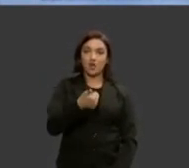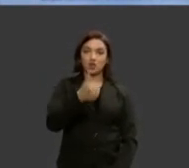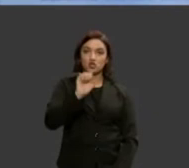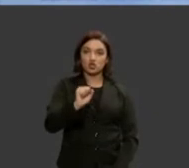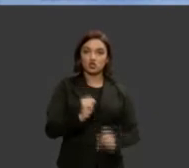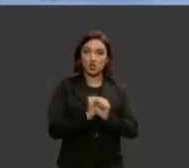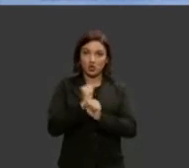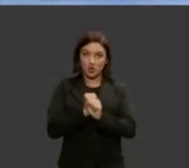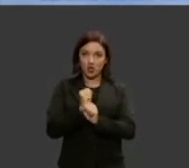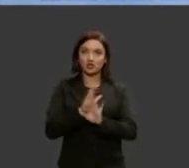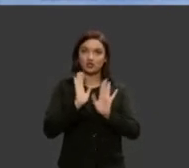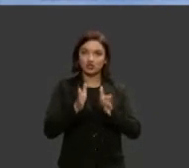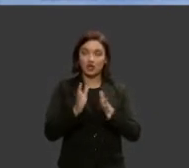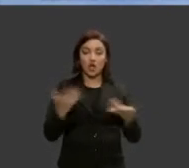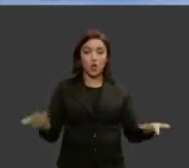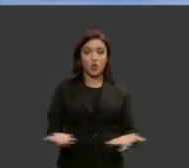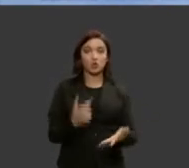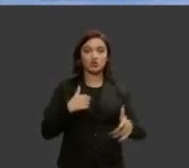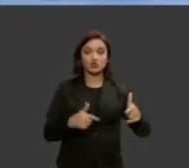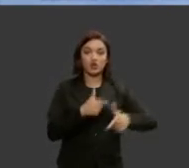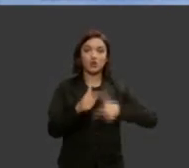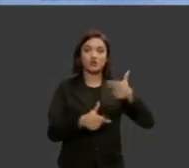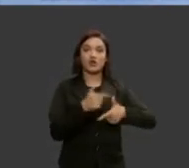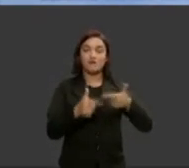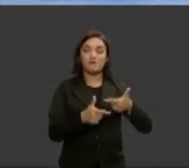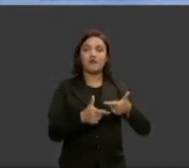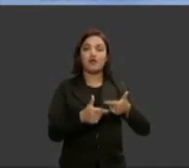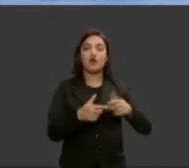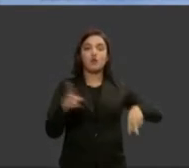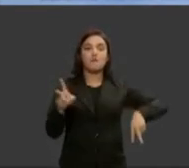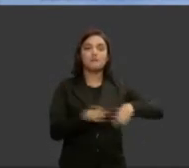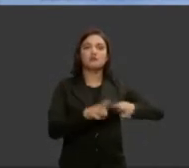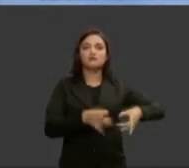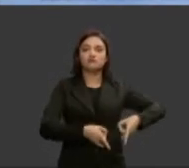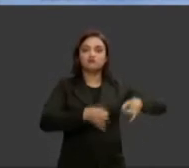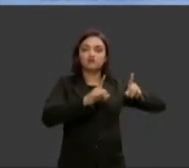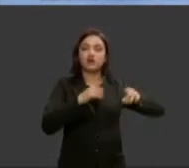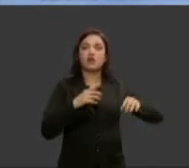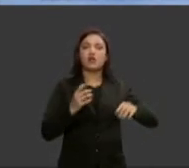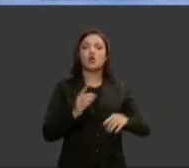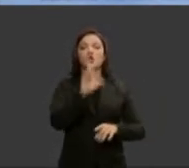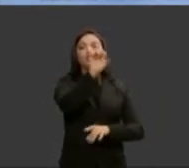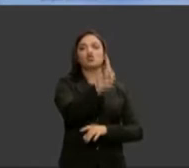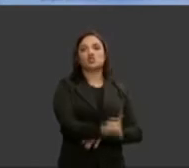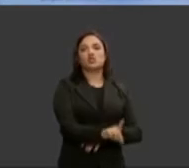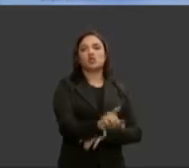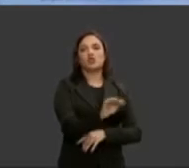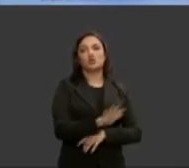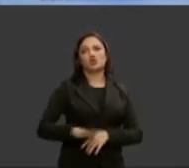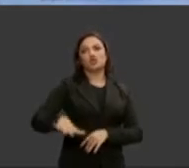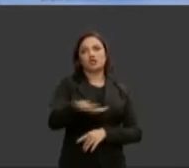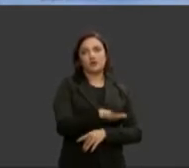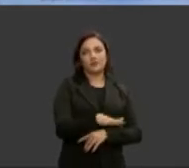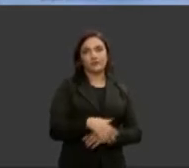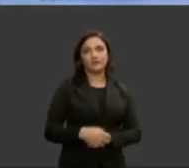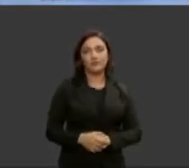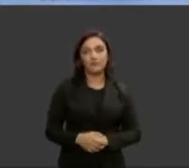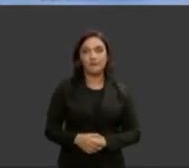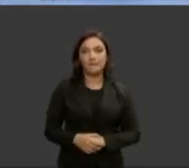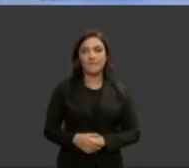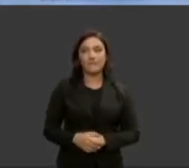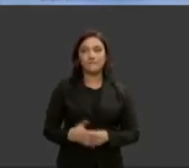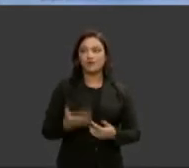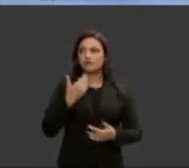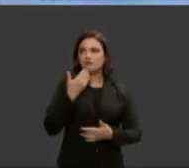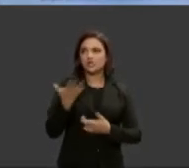Departamento Penitenciário Nacional atendendo o convite do nosso ministro André Mendonça como diretora geral alguém do cerimonial pode